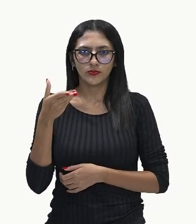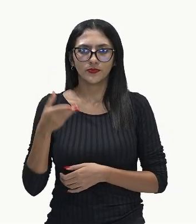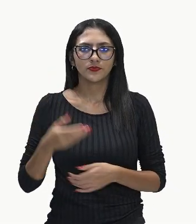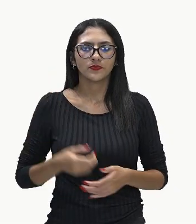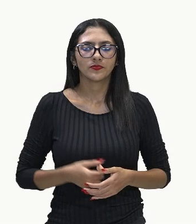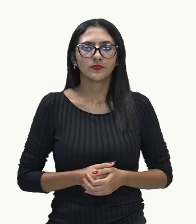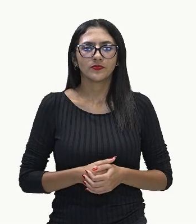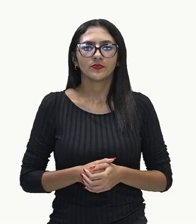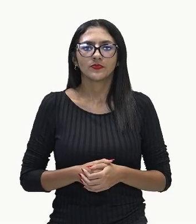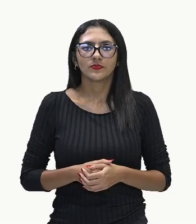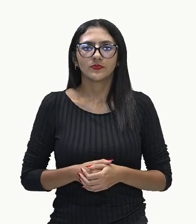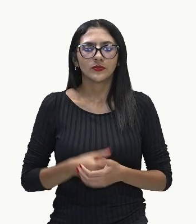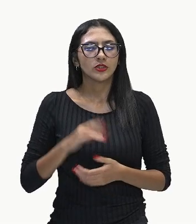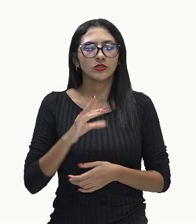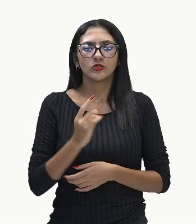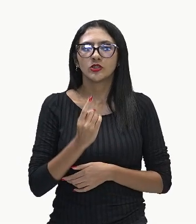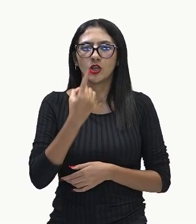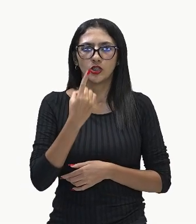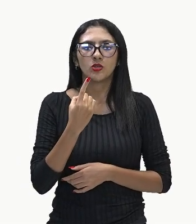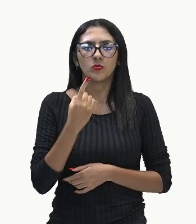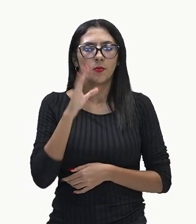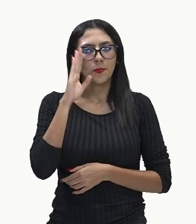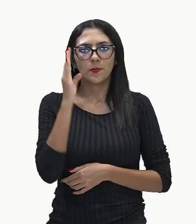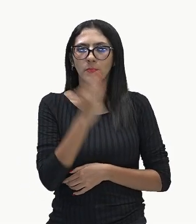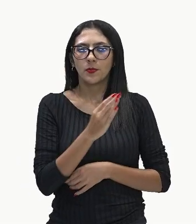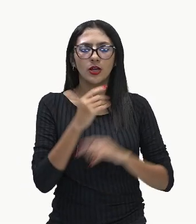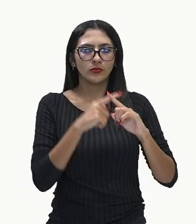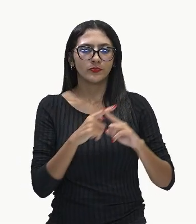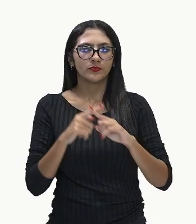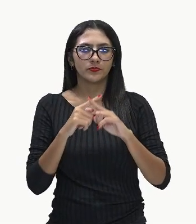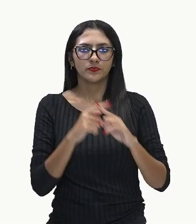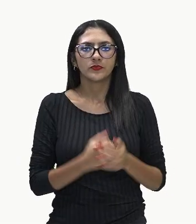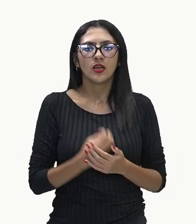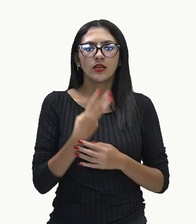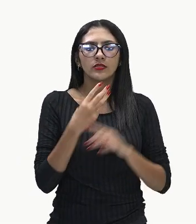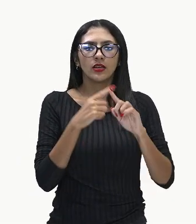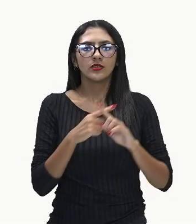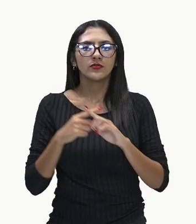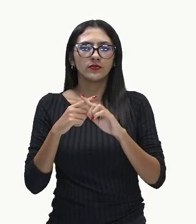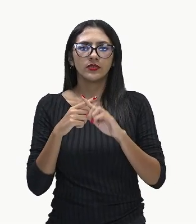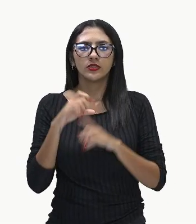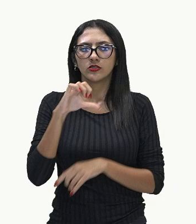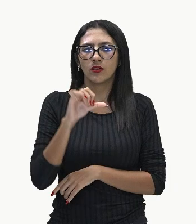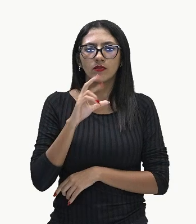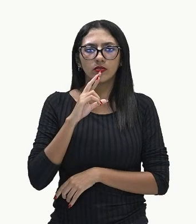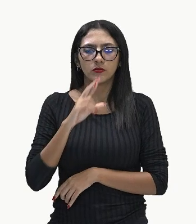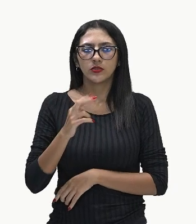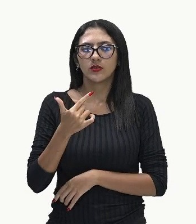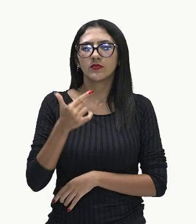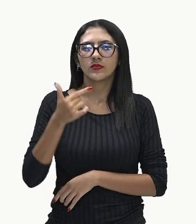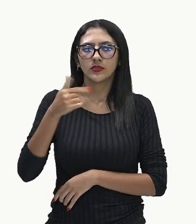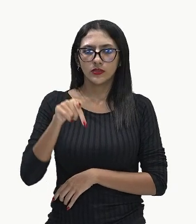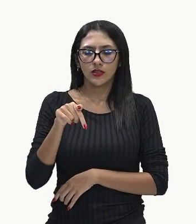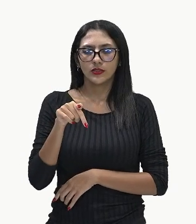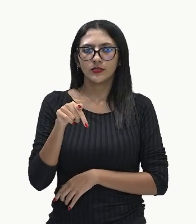Então, só temos um cálculo a fazer, que é 3 vezes 9, 3 vezes 9 é 27.